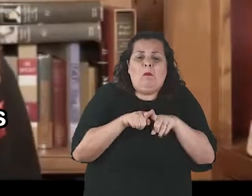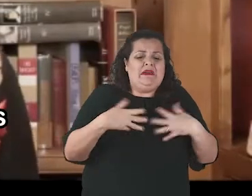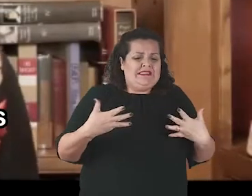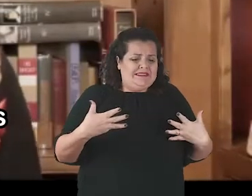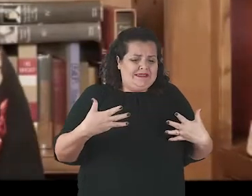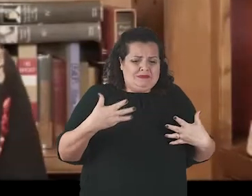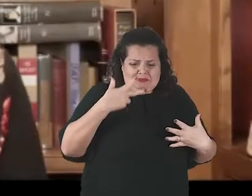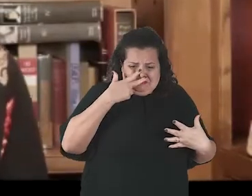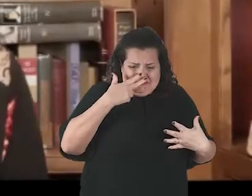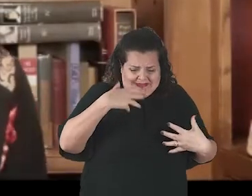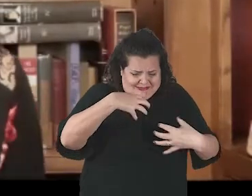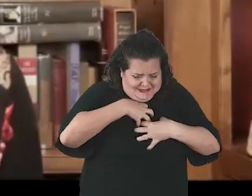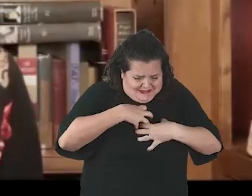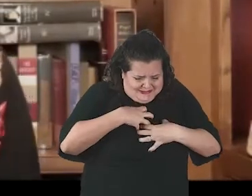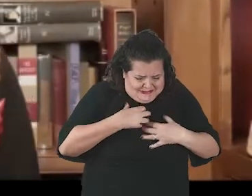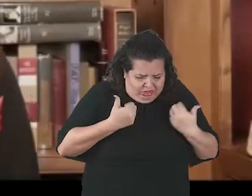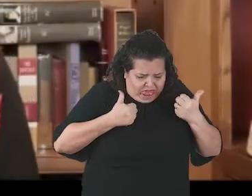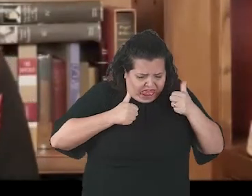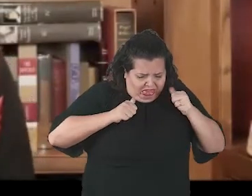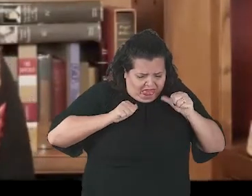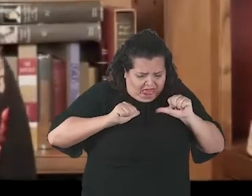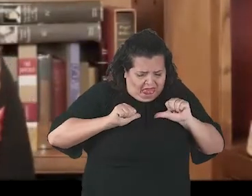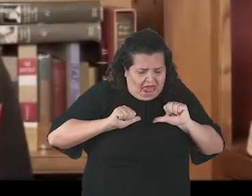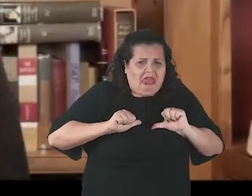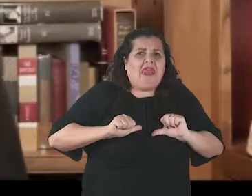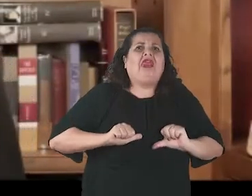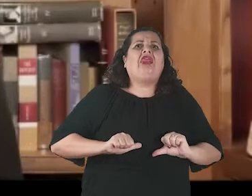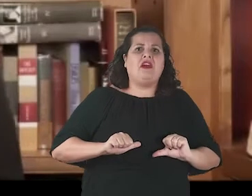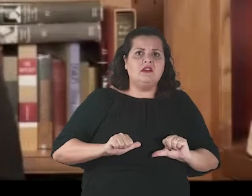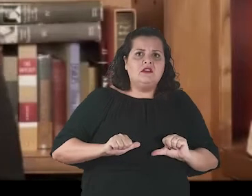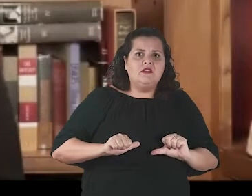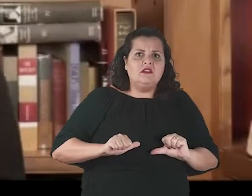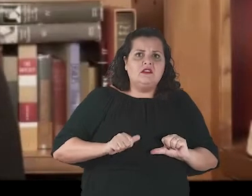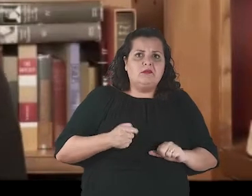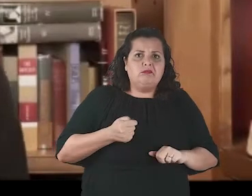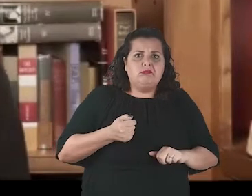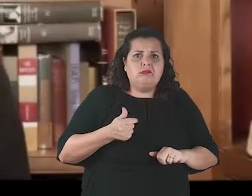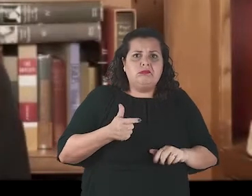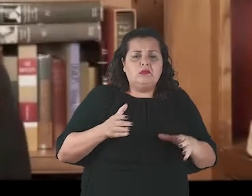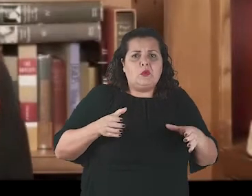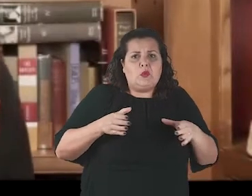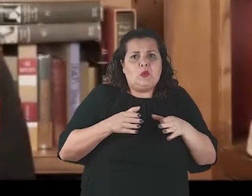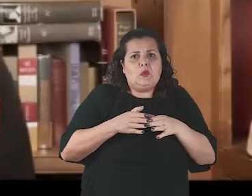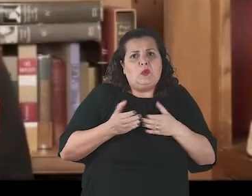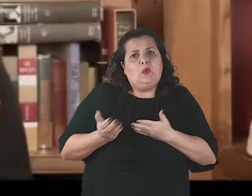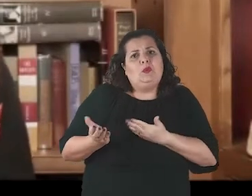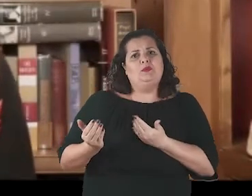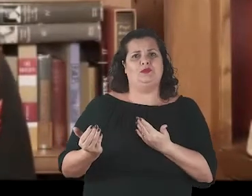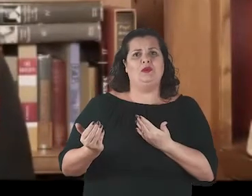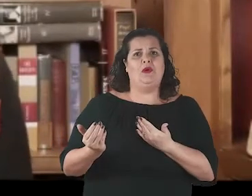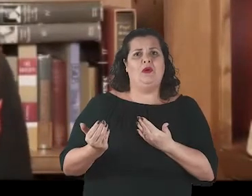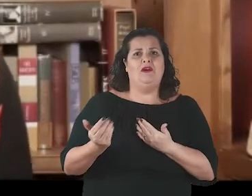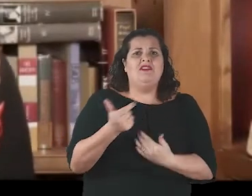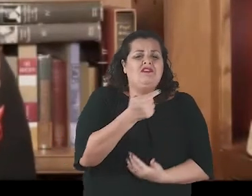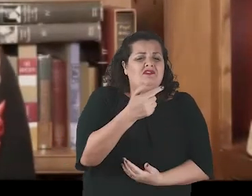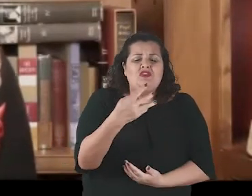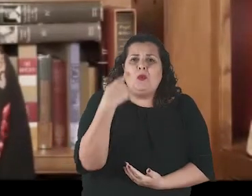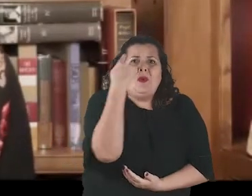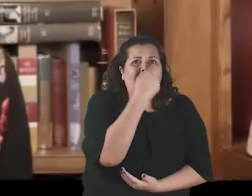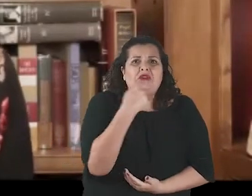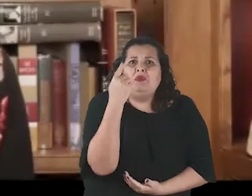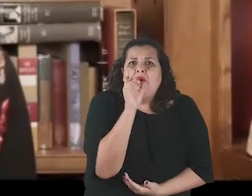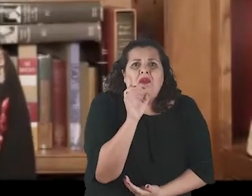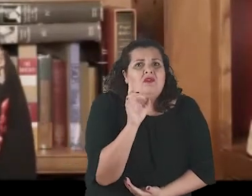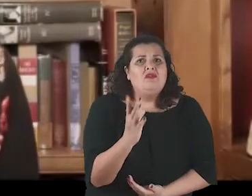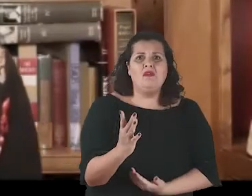foram apenas algumas das lamúrias dos milhares de estudantes que participaram do estudo e que